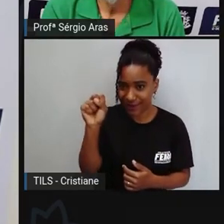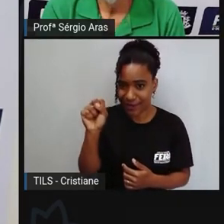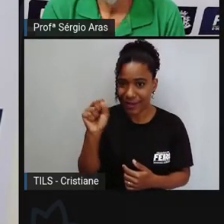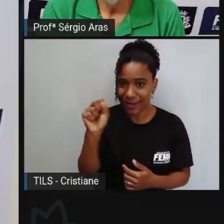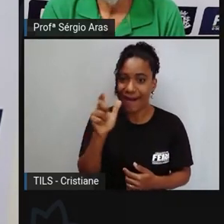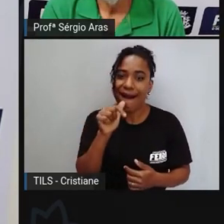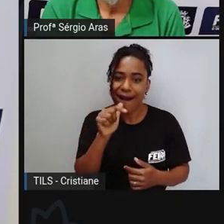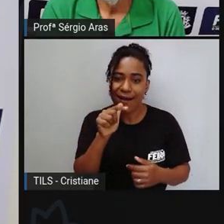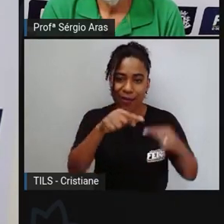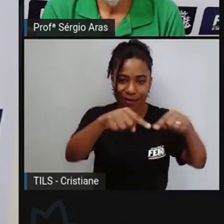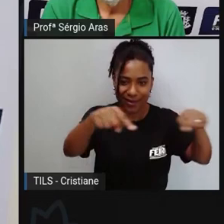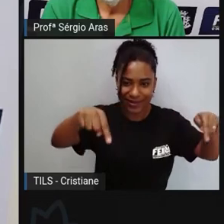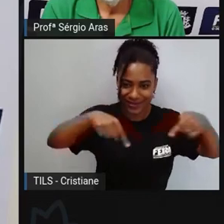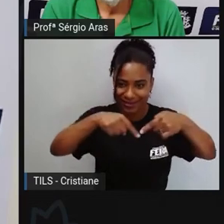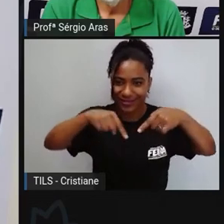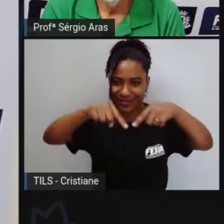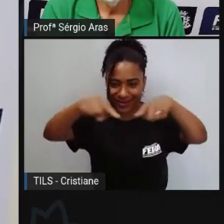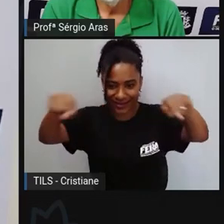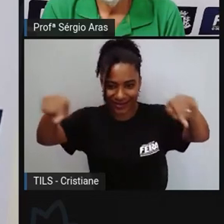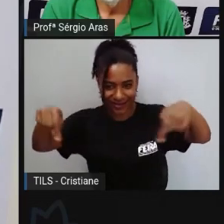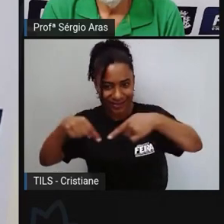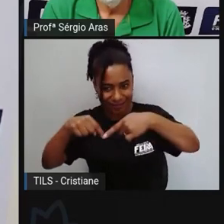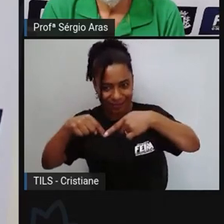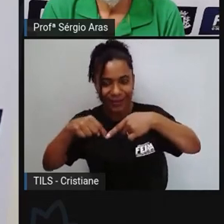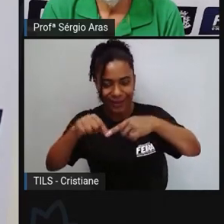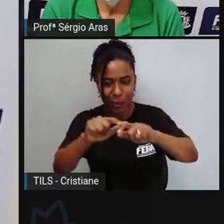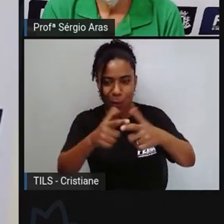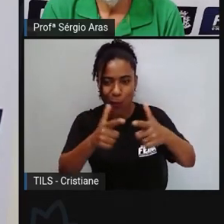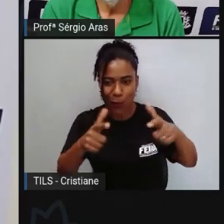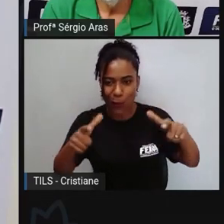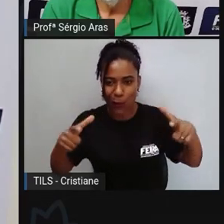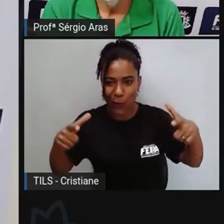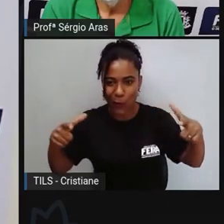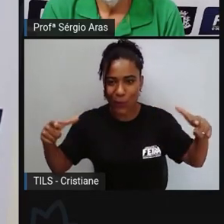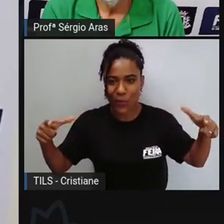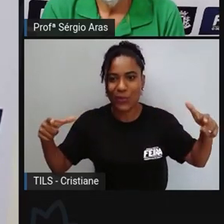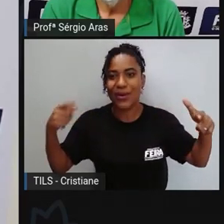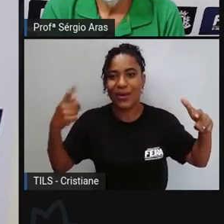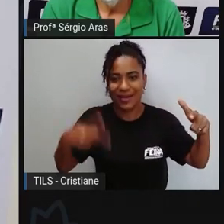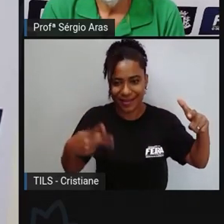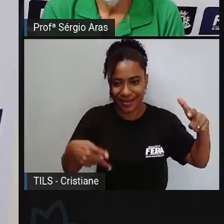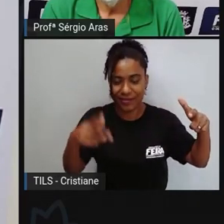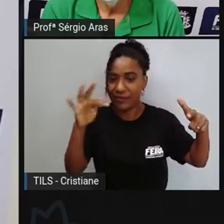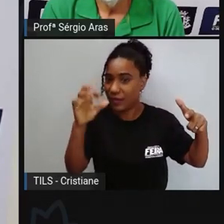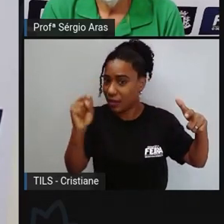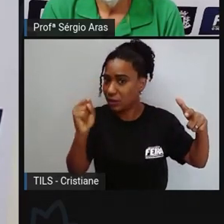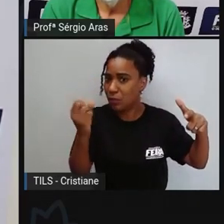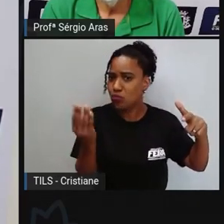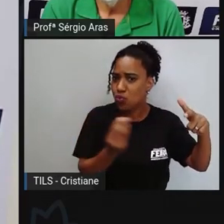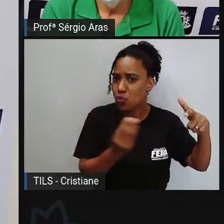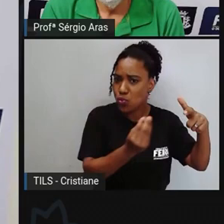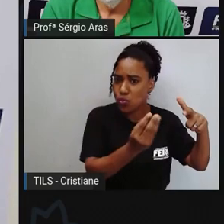muito mais coberta por lâminas d'água, por lagoas. E aí,